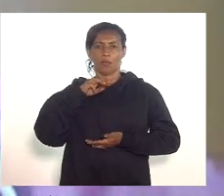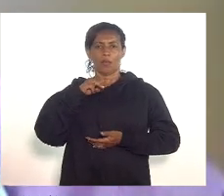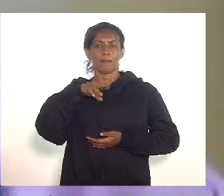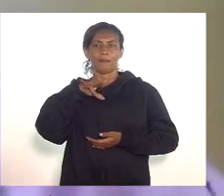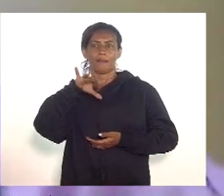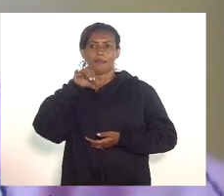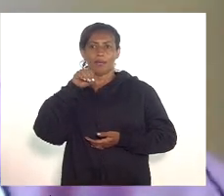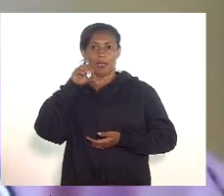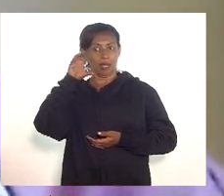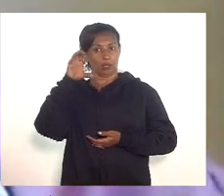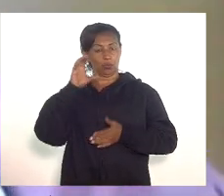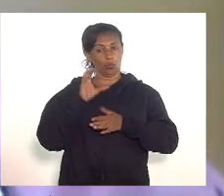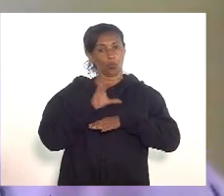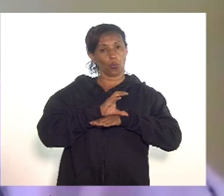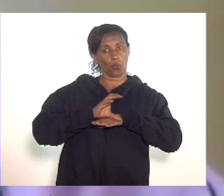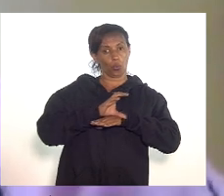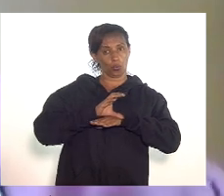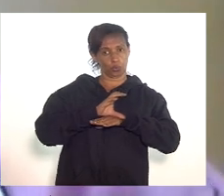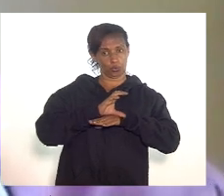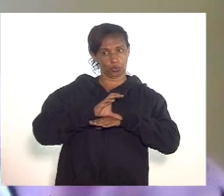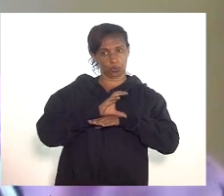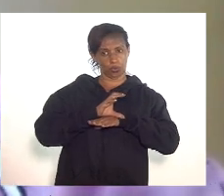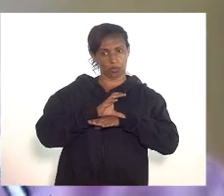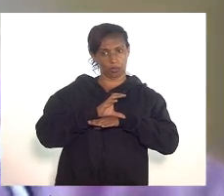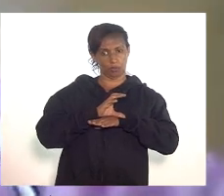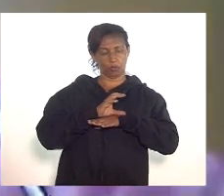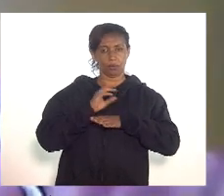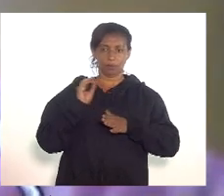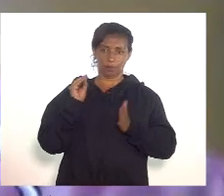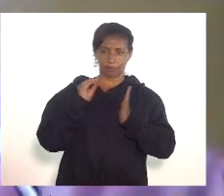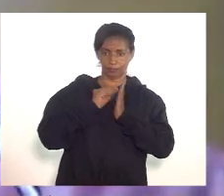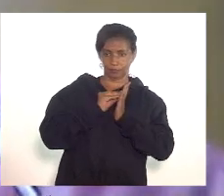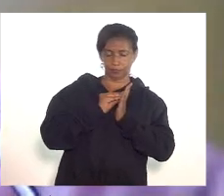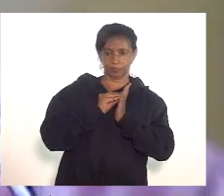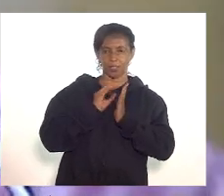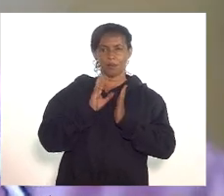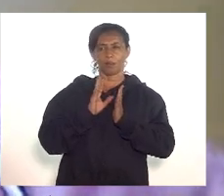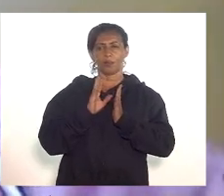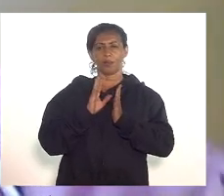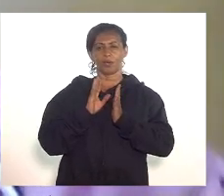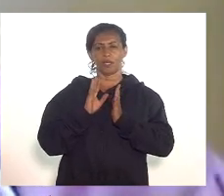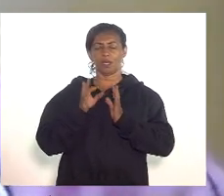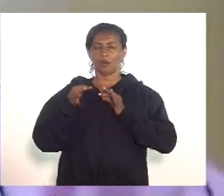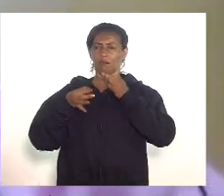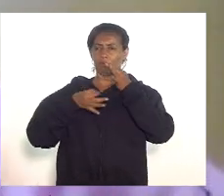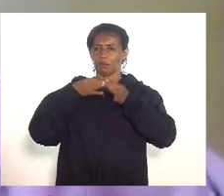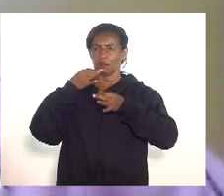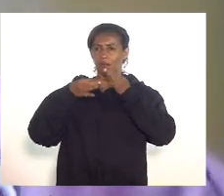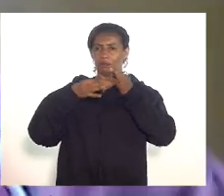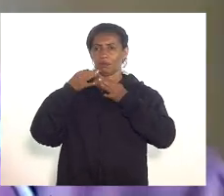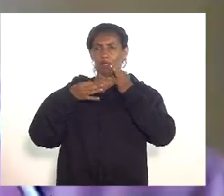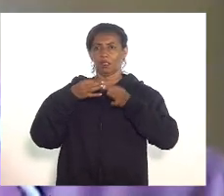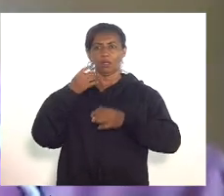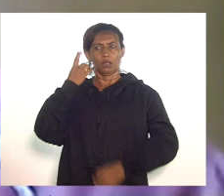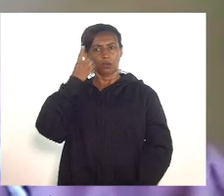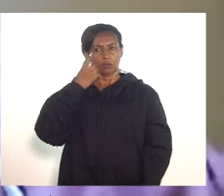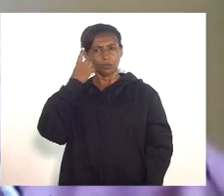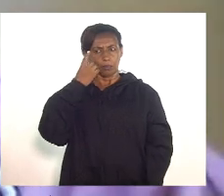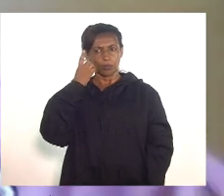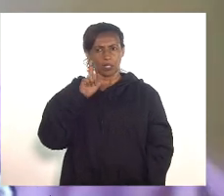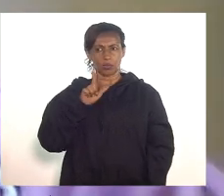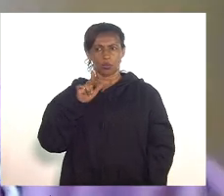tem a ver com a construção ou com legalidade da matéria porque os argumentos levantados pelo deputado Luiz Paulo são argumentos